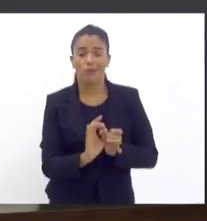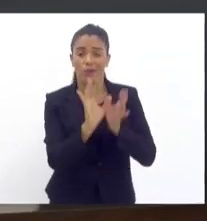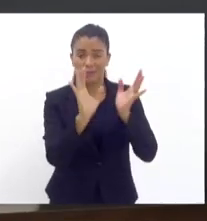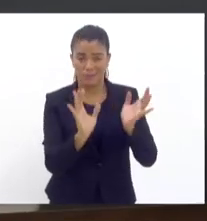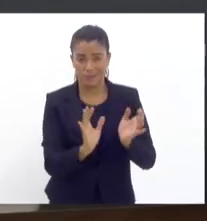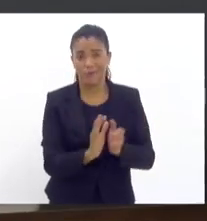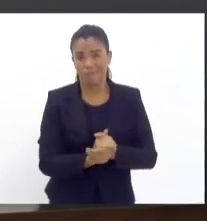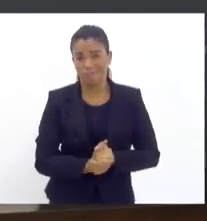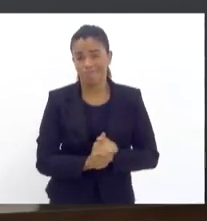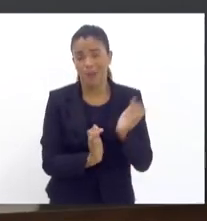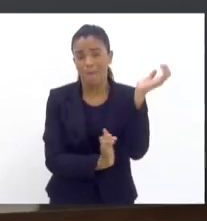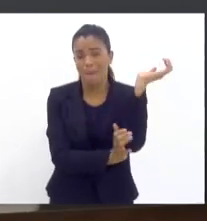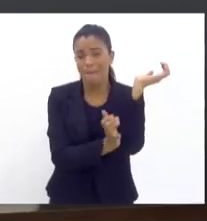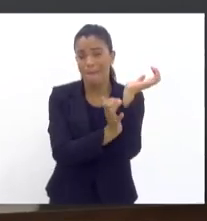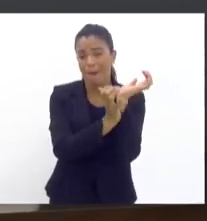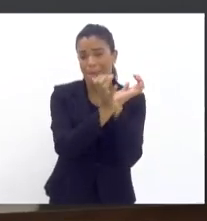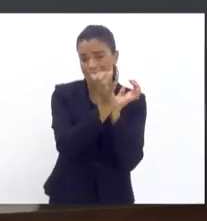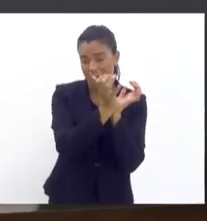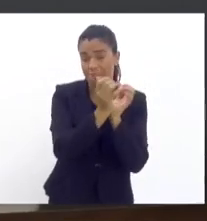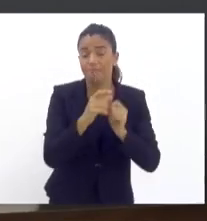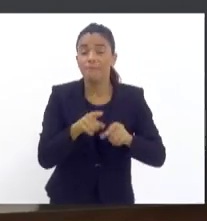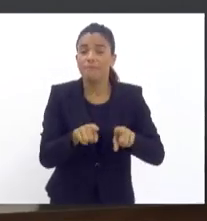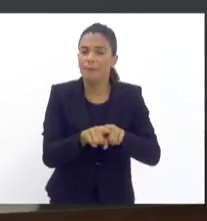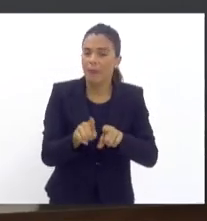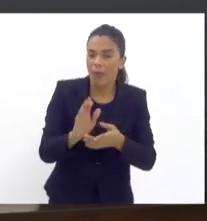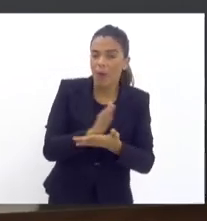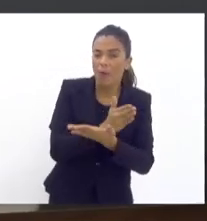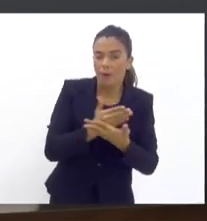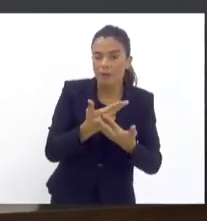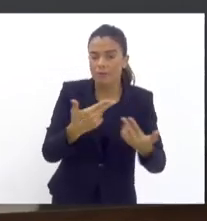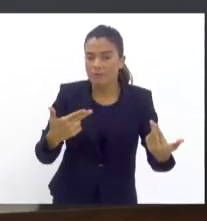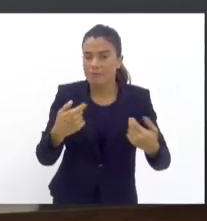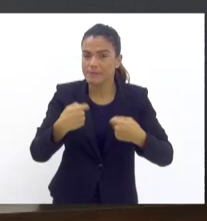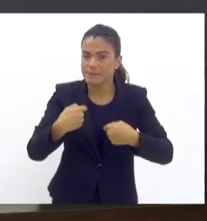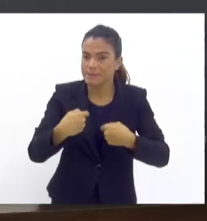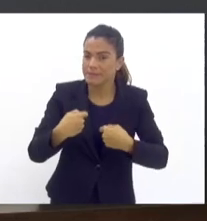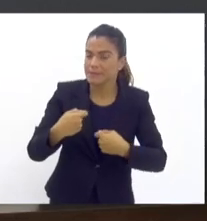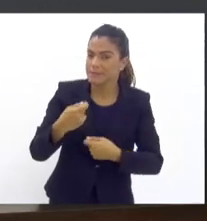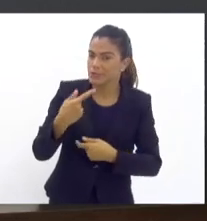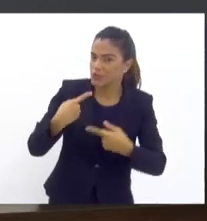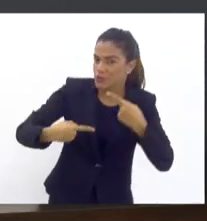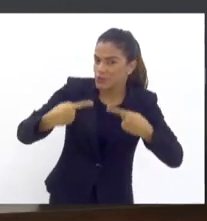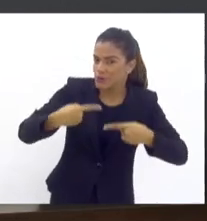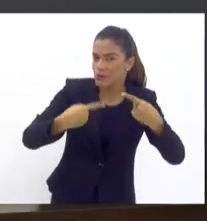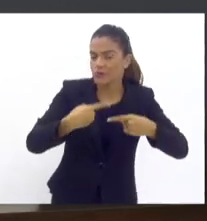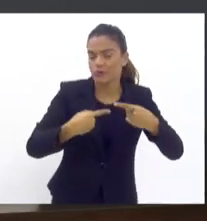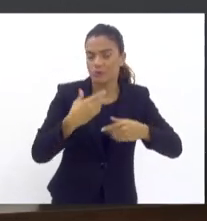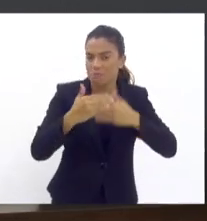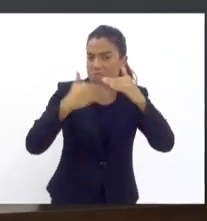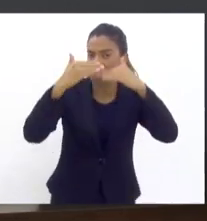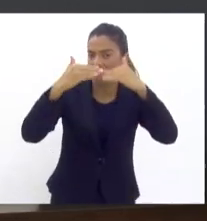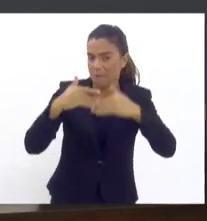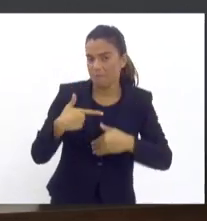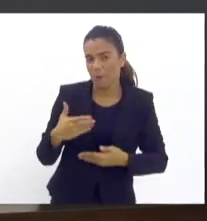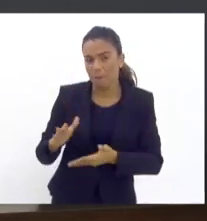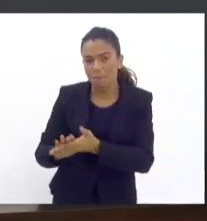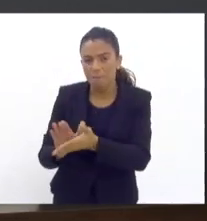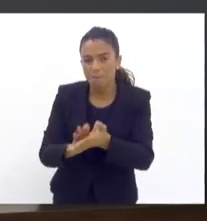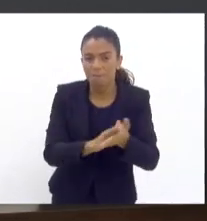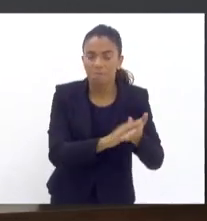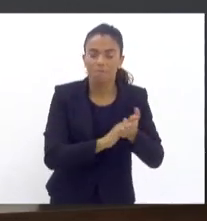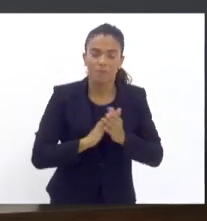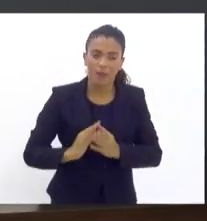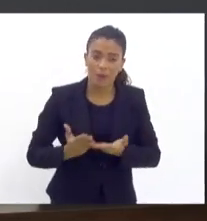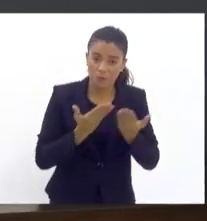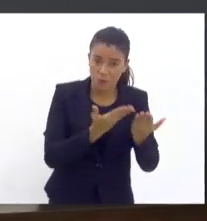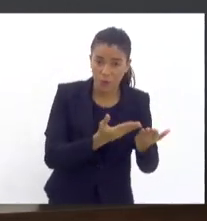Tesouro Nacional e essa é uma das coisas que a gente precisa discutir e avançar no nosso estado. Então parabenizar o senhor e a